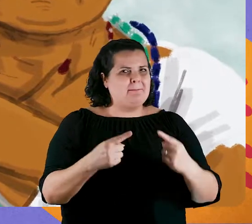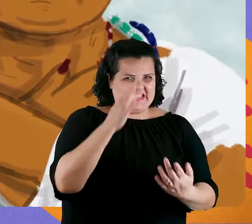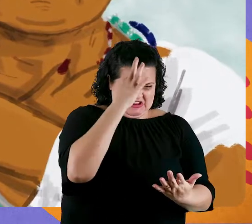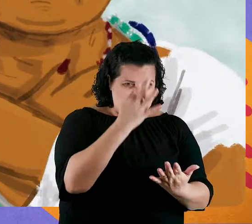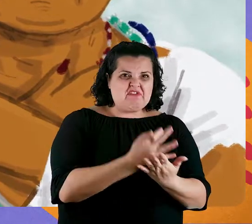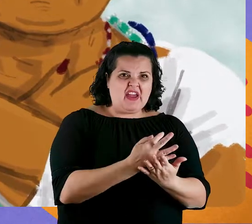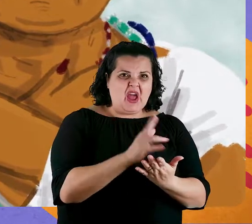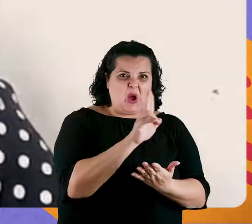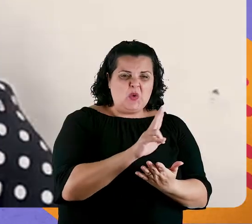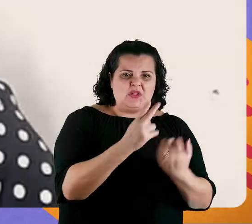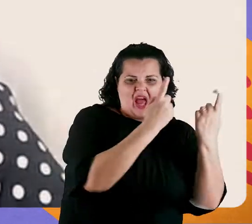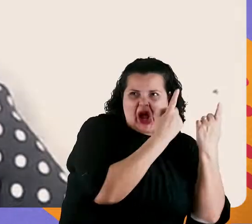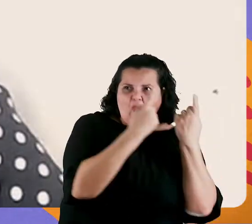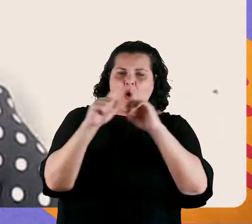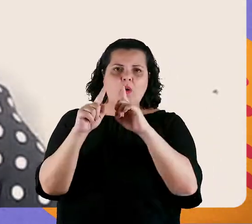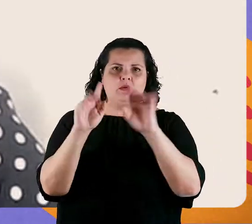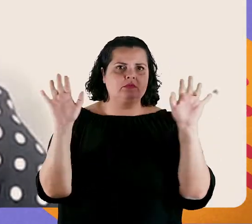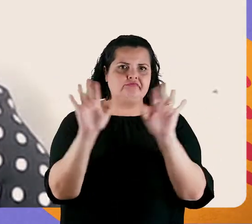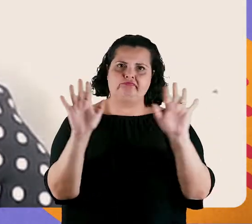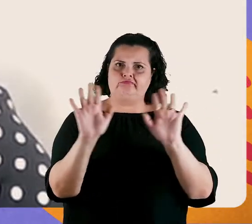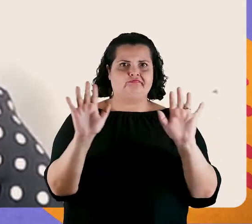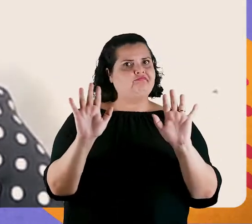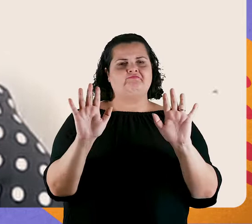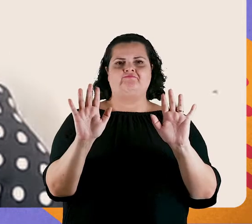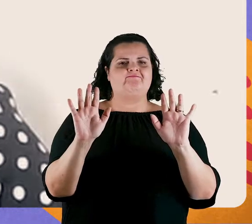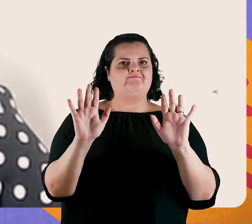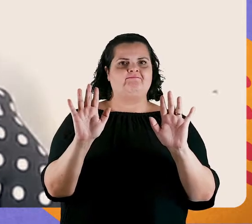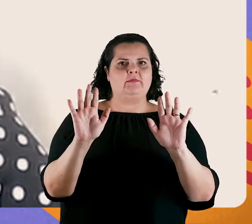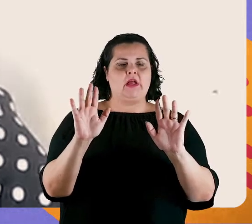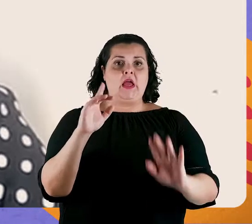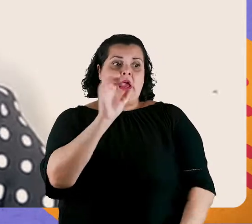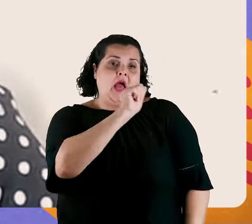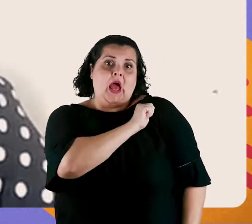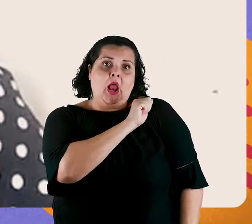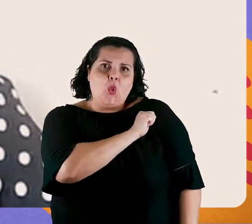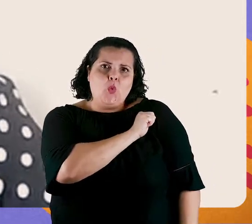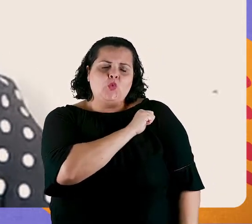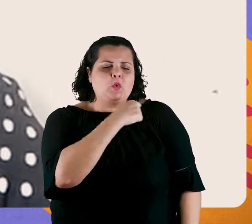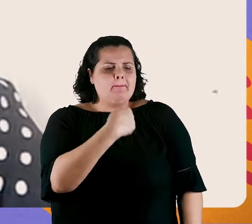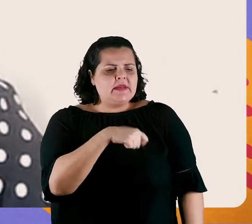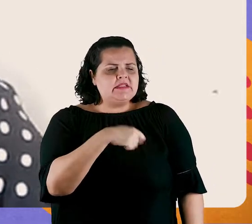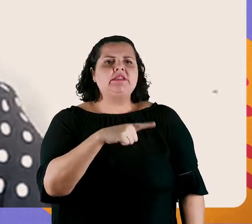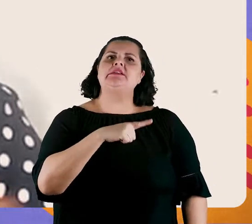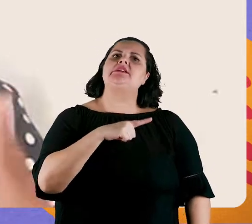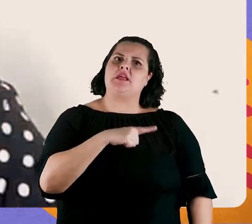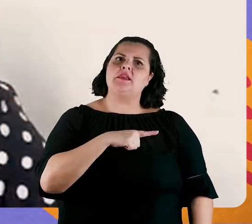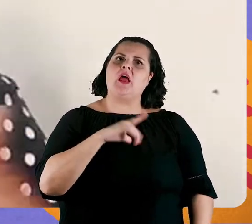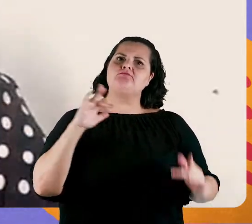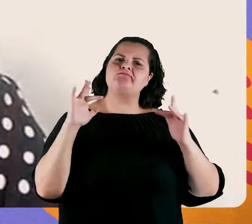em espada. Quando eu coloco os meus estudantes para estabelecer um diálogo com